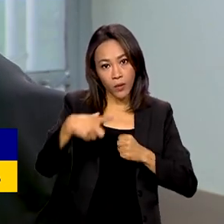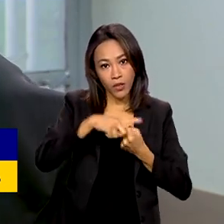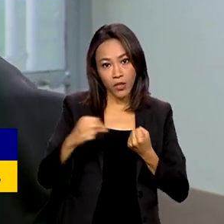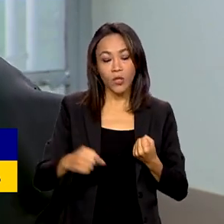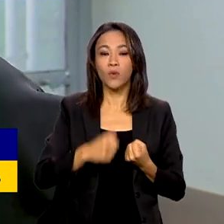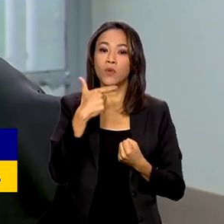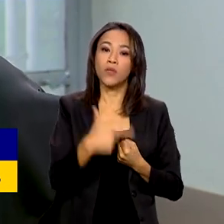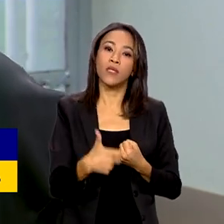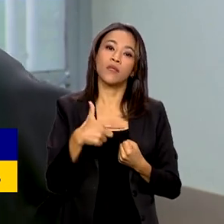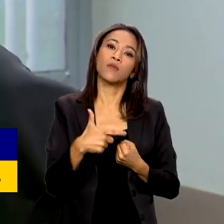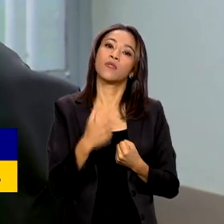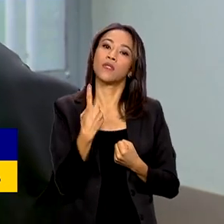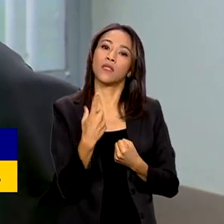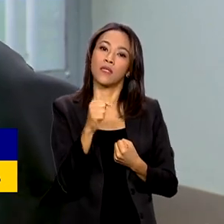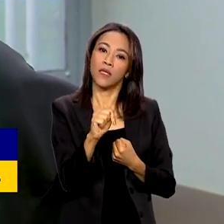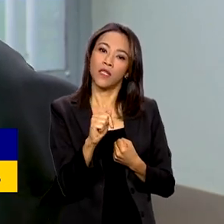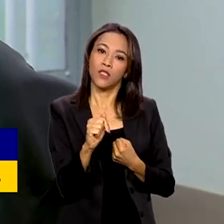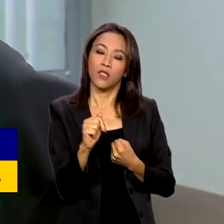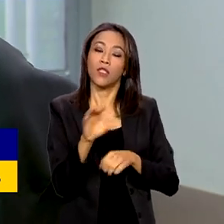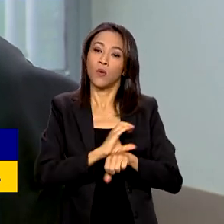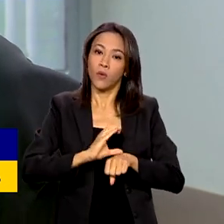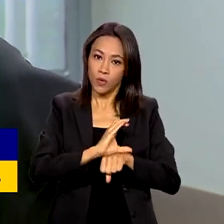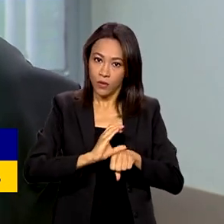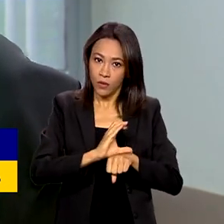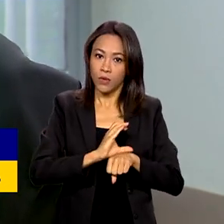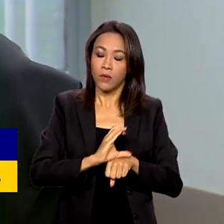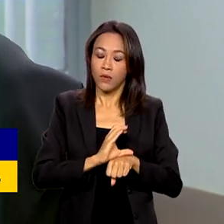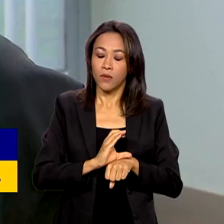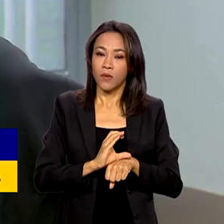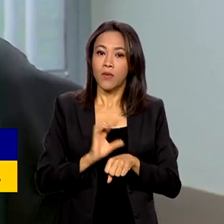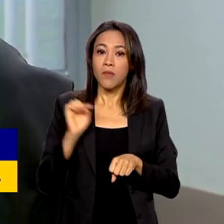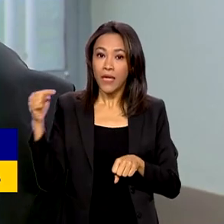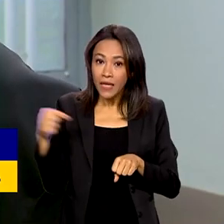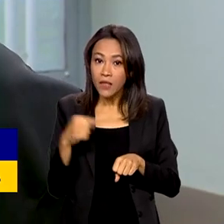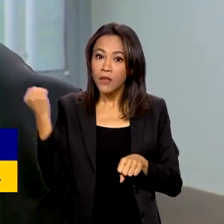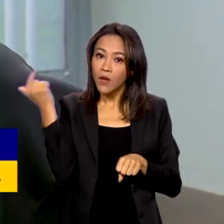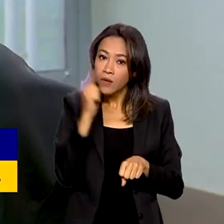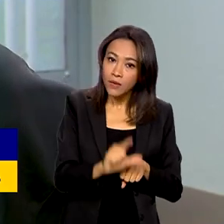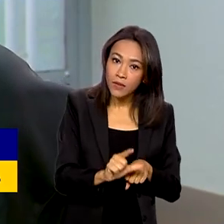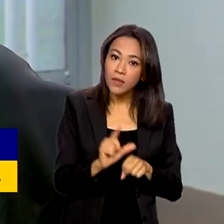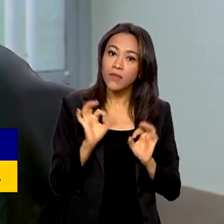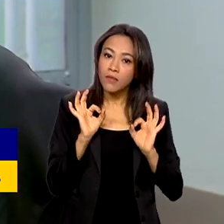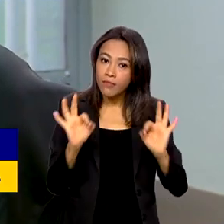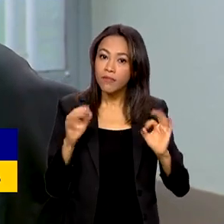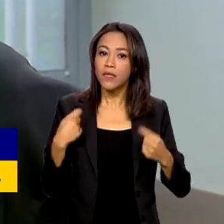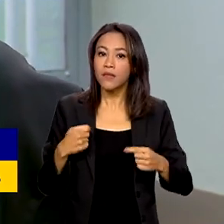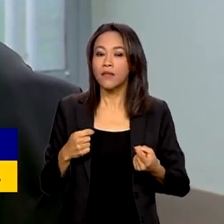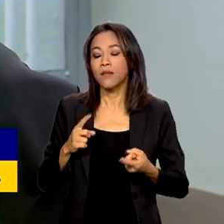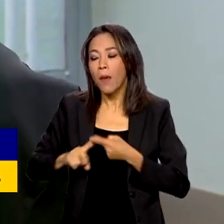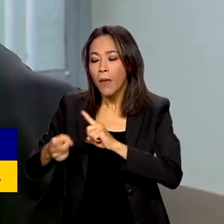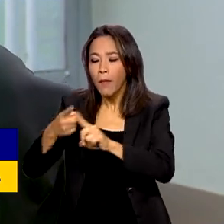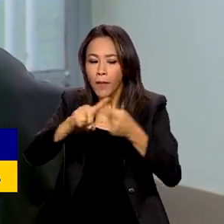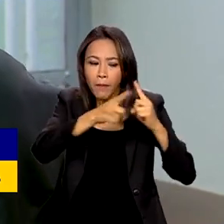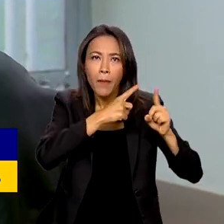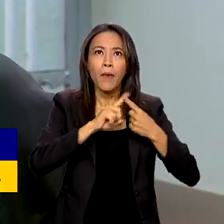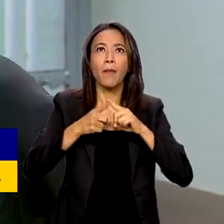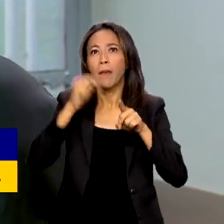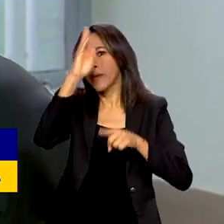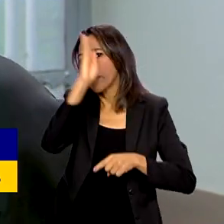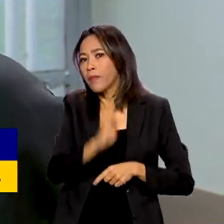217 da Constituição e que, para que isso seja alcançado, é realmente uma articulação nacional